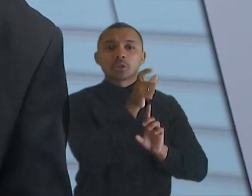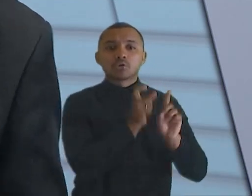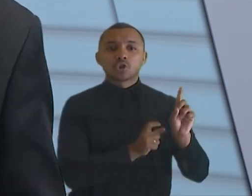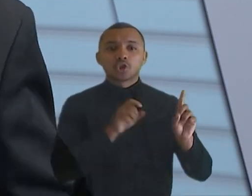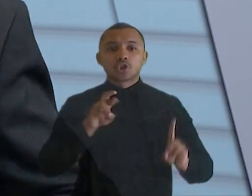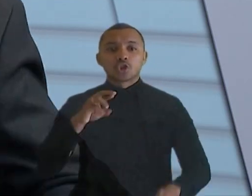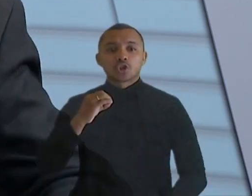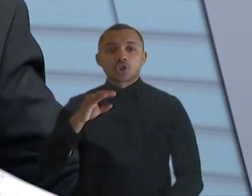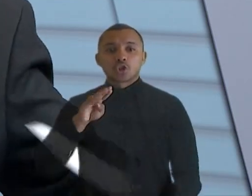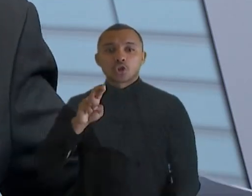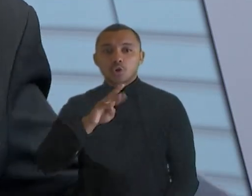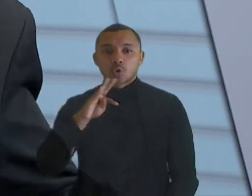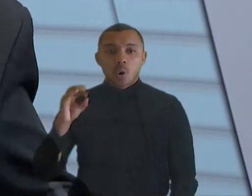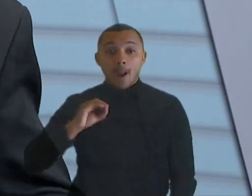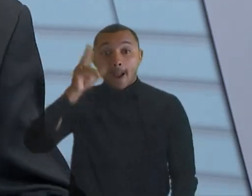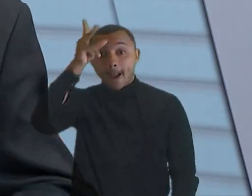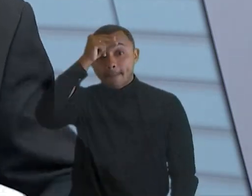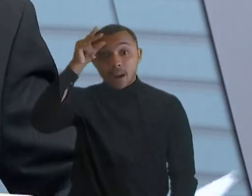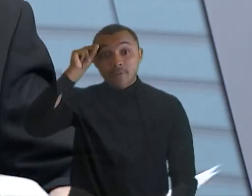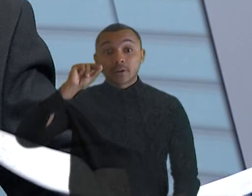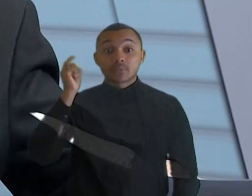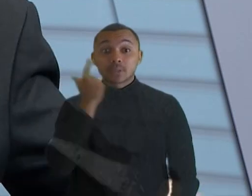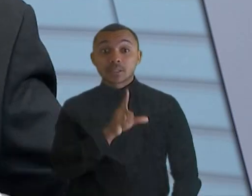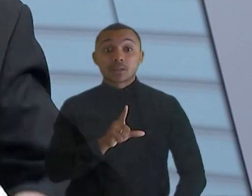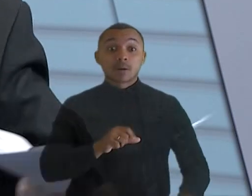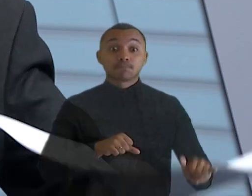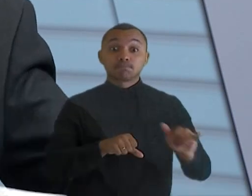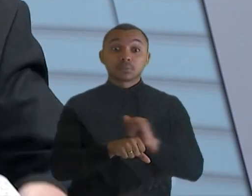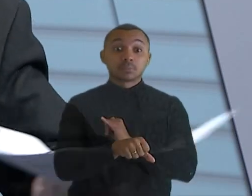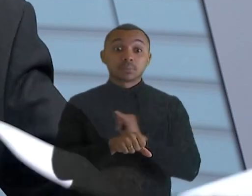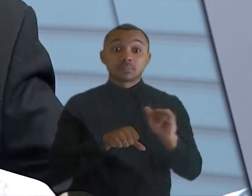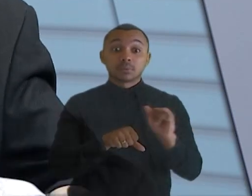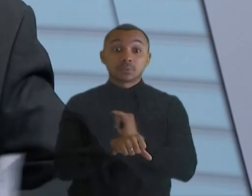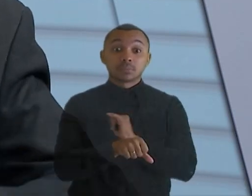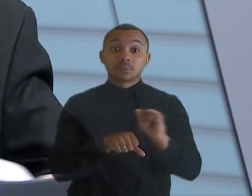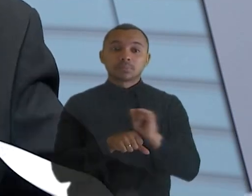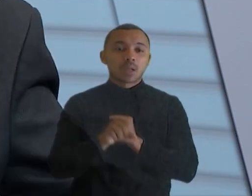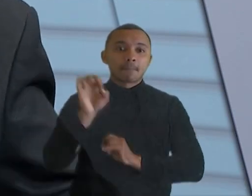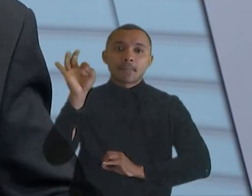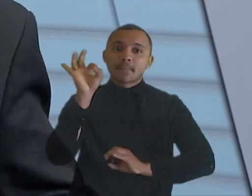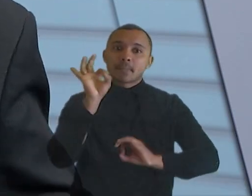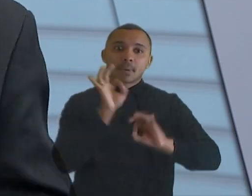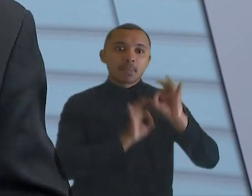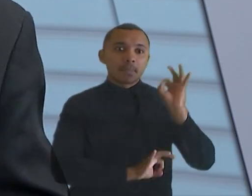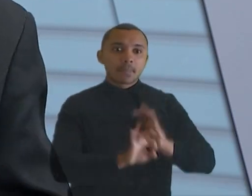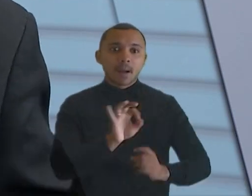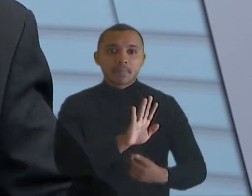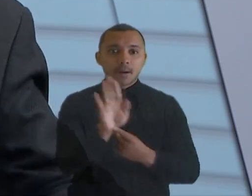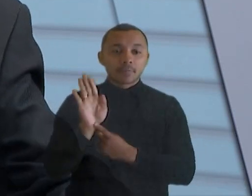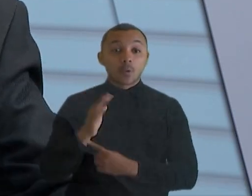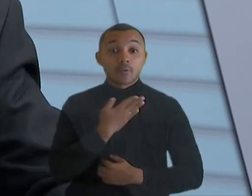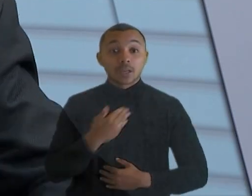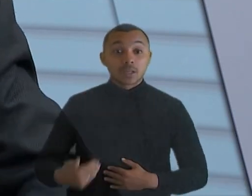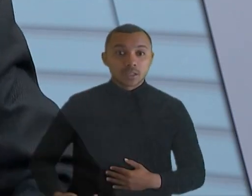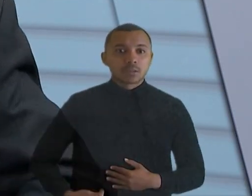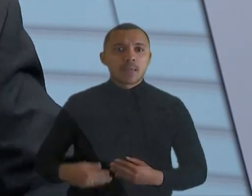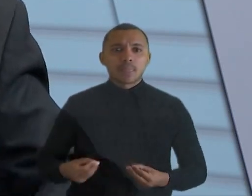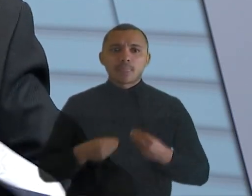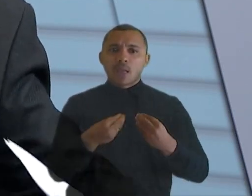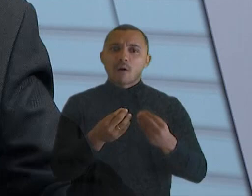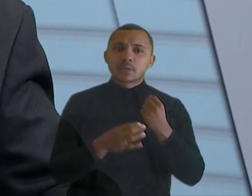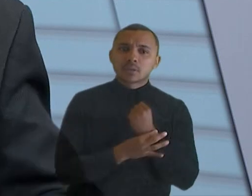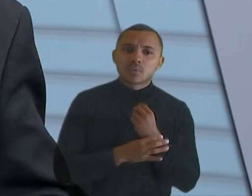muito interessante. A prefeitura montou a estratégia, o palco, etc. O Estado deu segurança, a Polícia Militar,